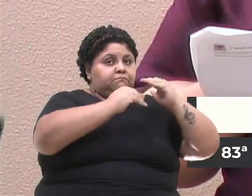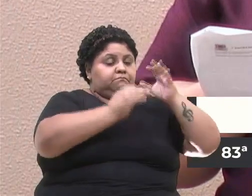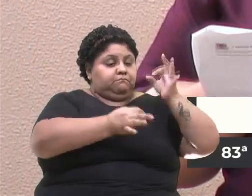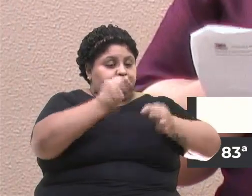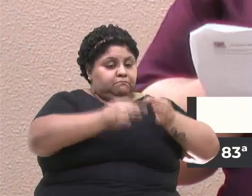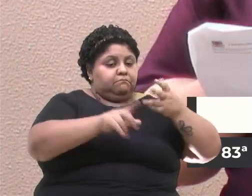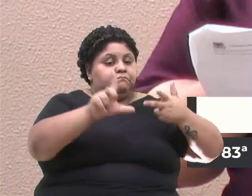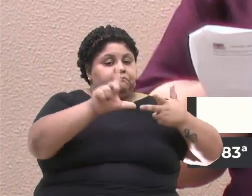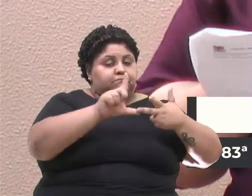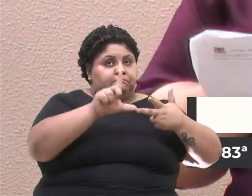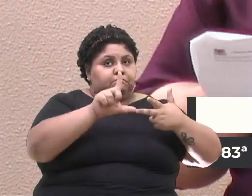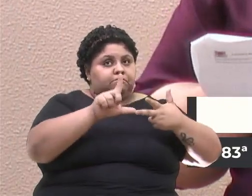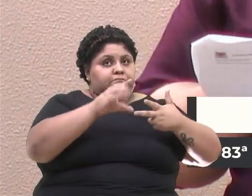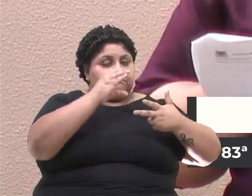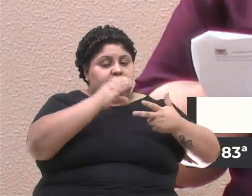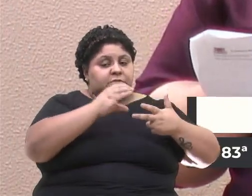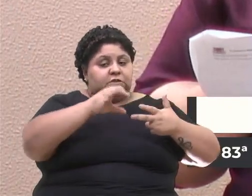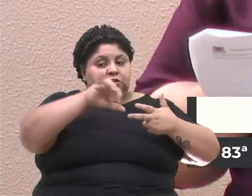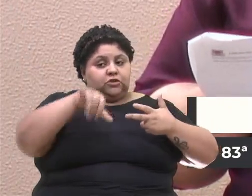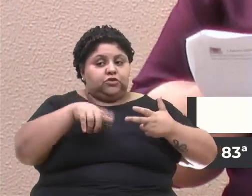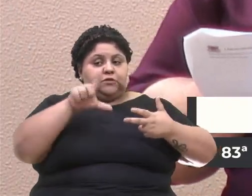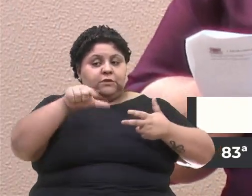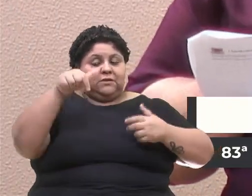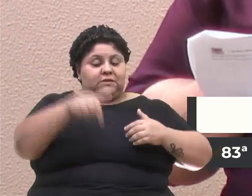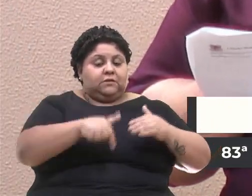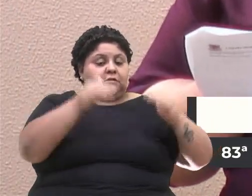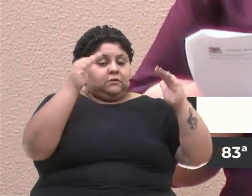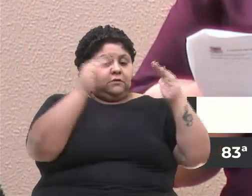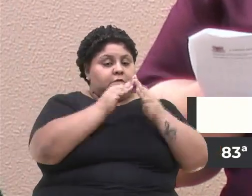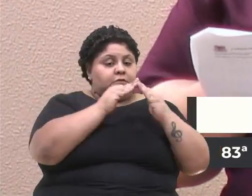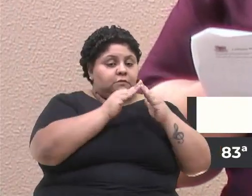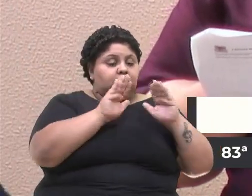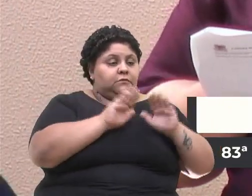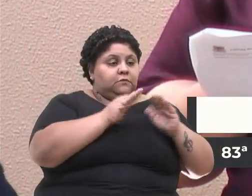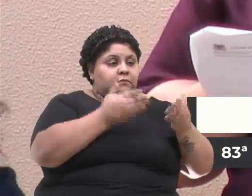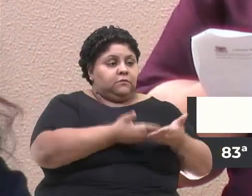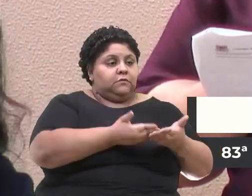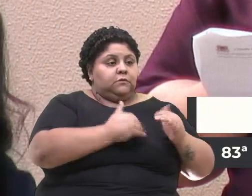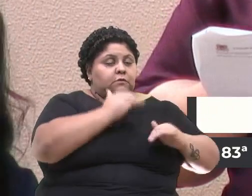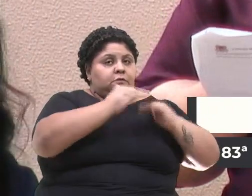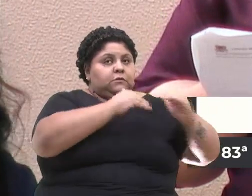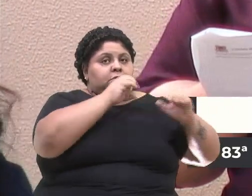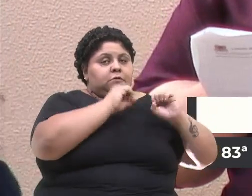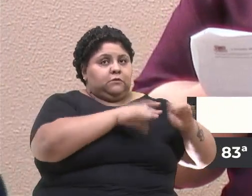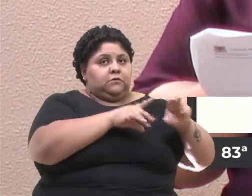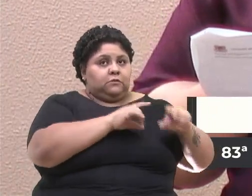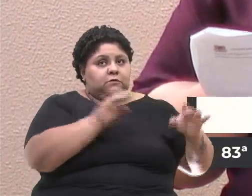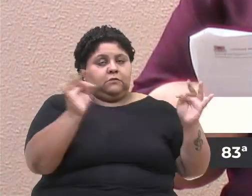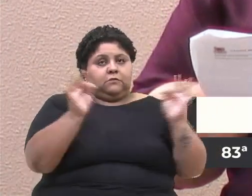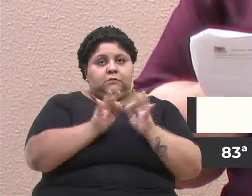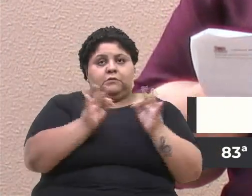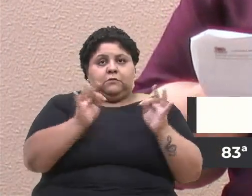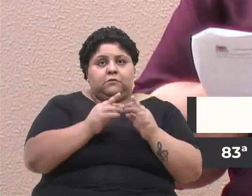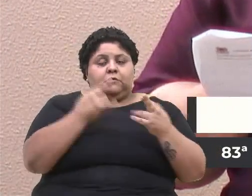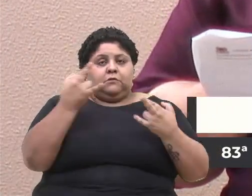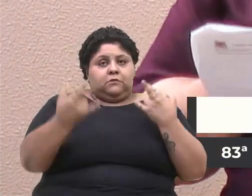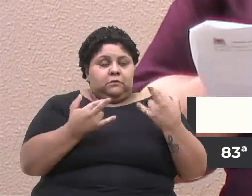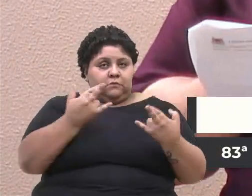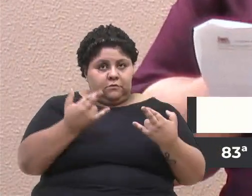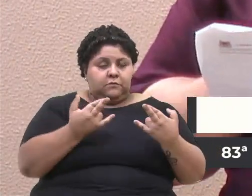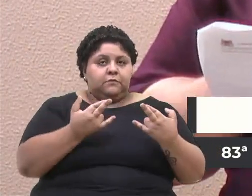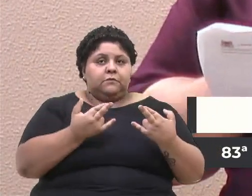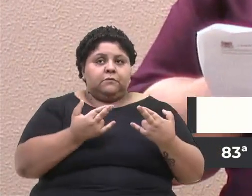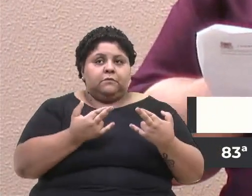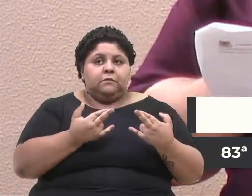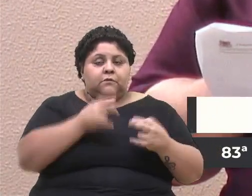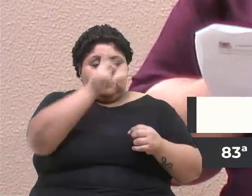a CCJL desta Casa, esta Comissão de Educação, Ciência, Tecnologia e Inovação, Cultura, Desporto e Lazer, por seus integrantes,